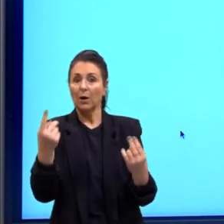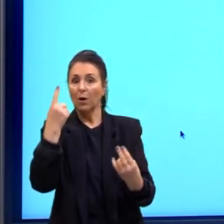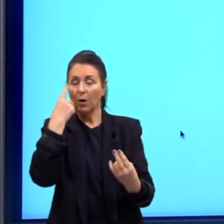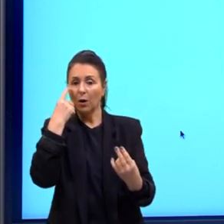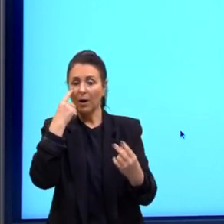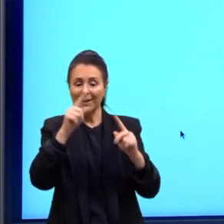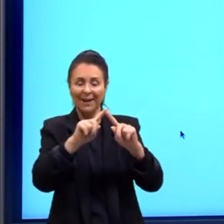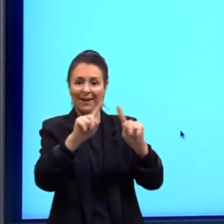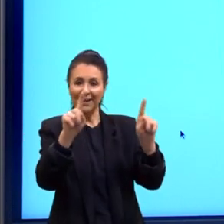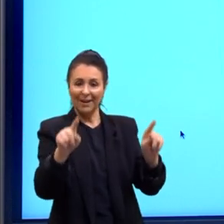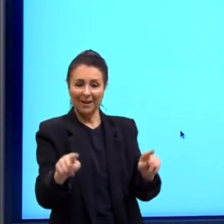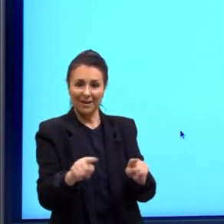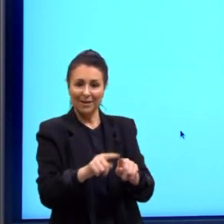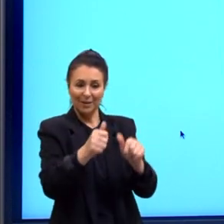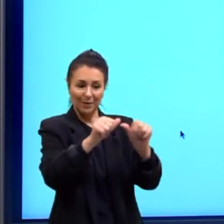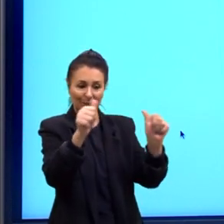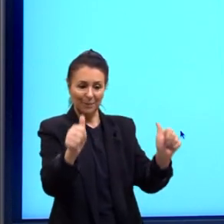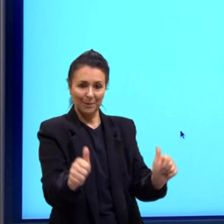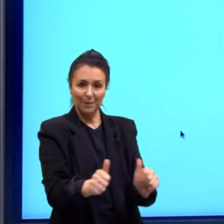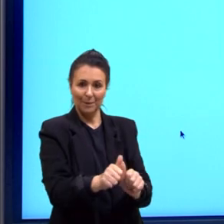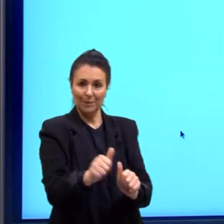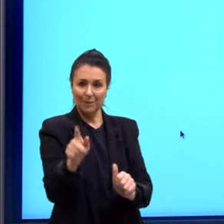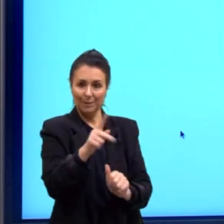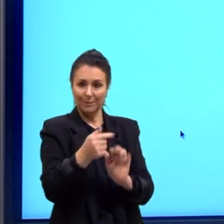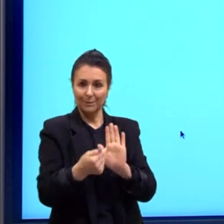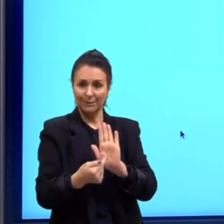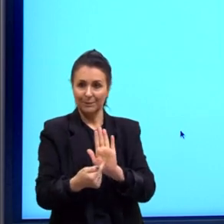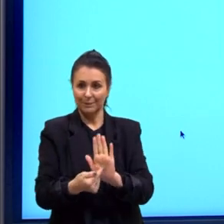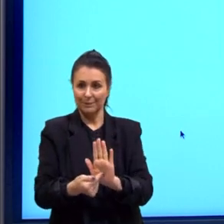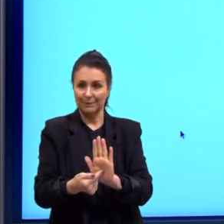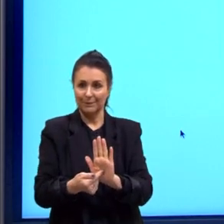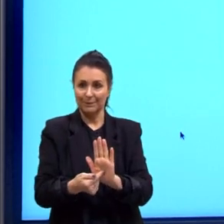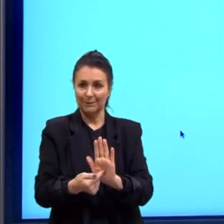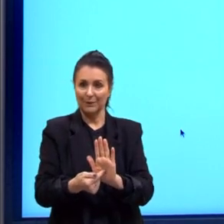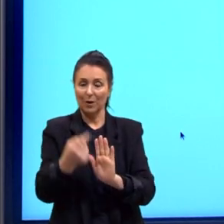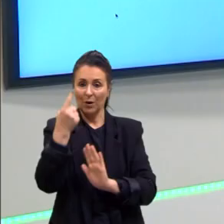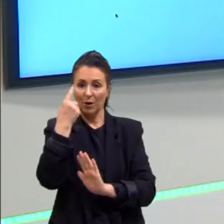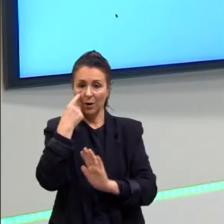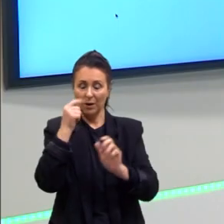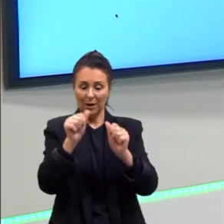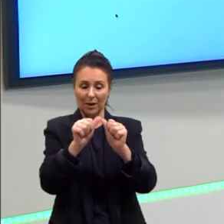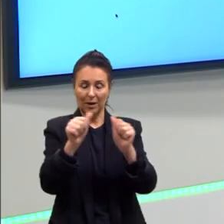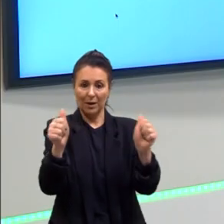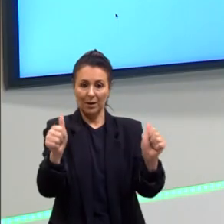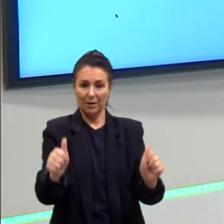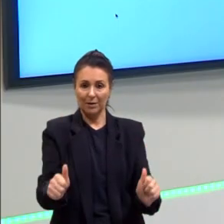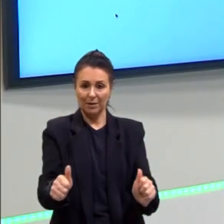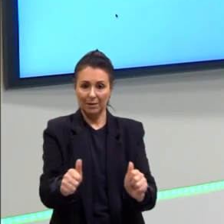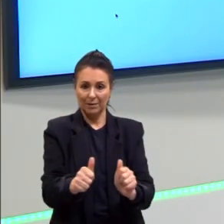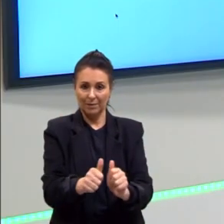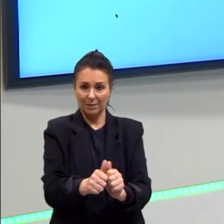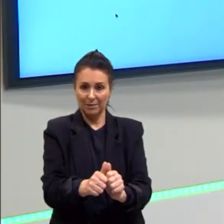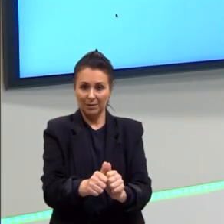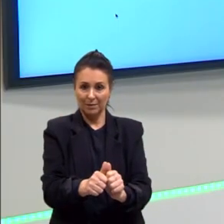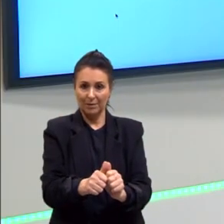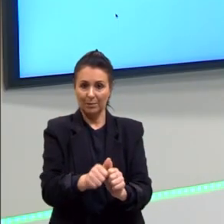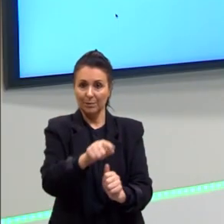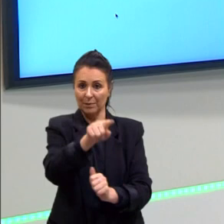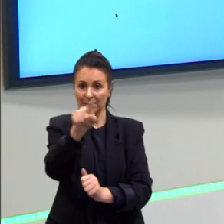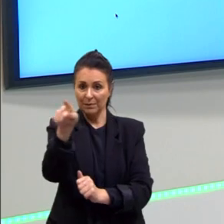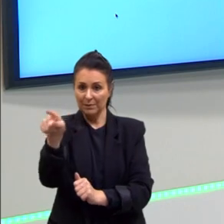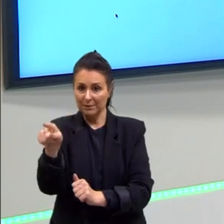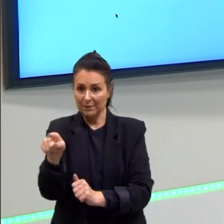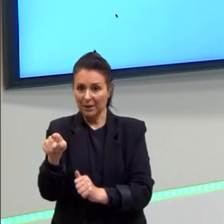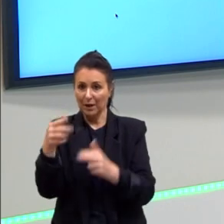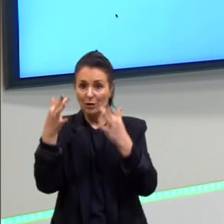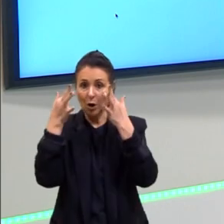a imagem direitinho, olhem bem a imagem. Se puder deixar só a imagem na tela, agradeço para o pessoal prestar